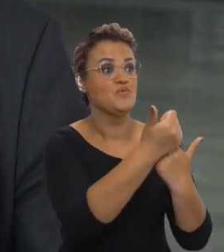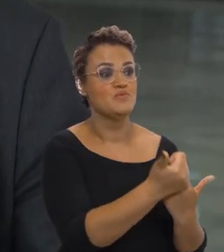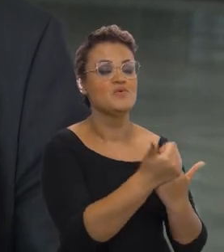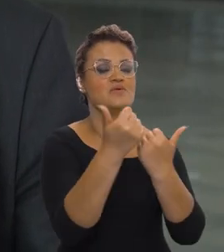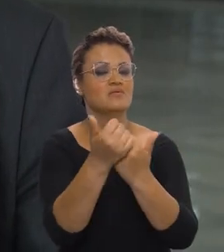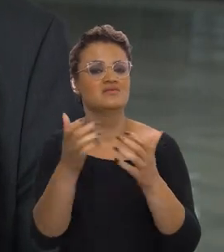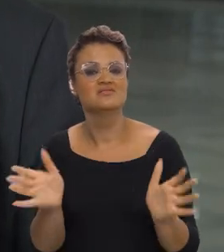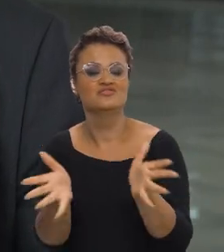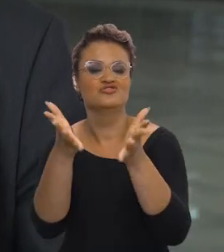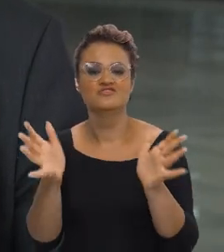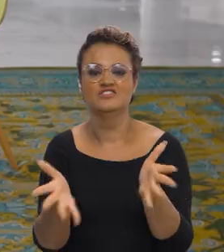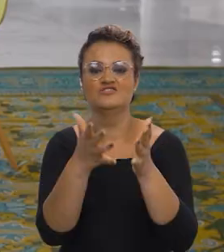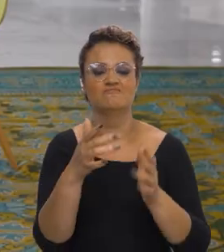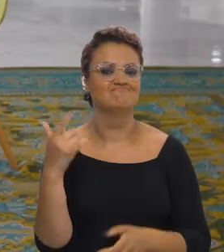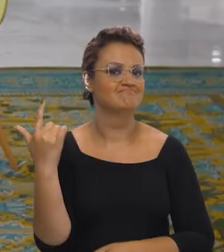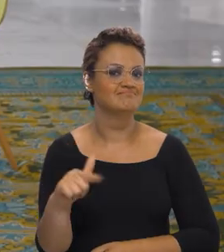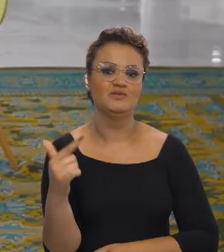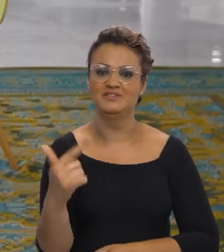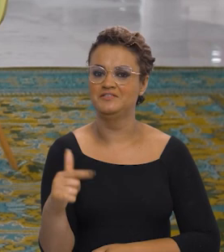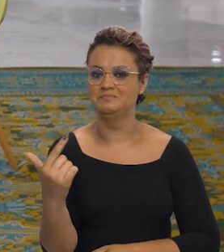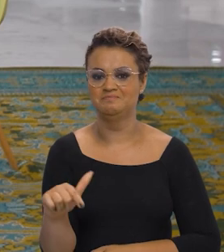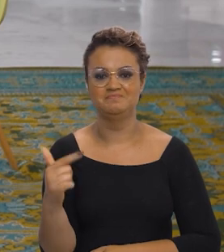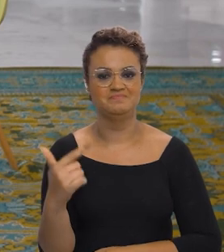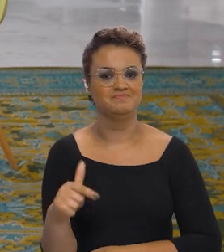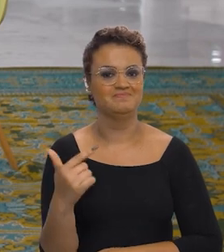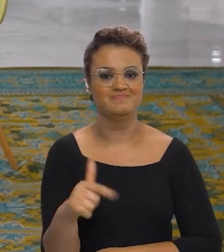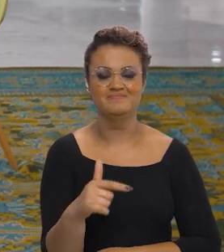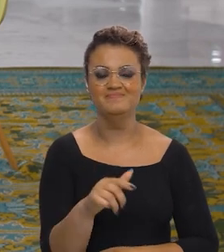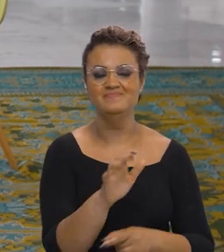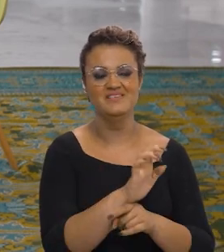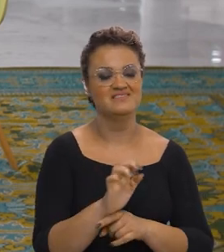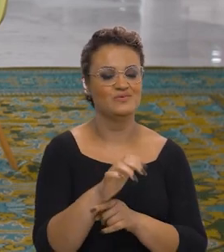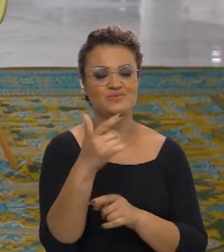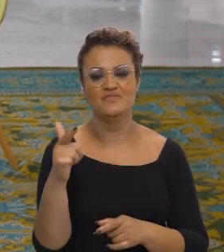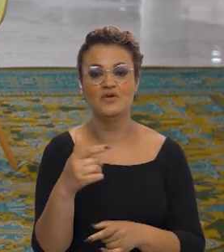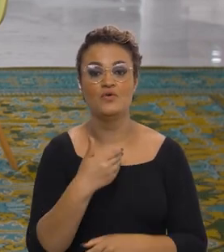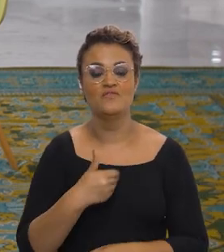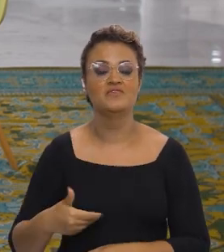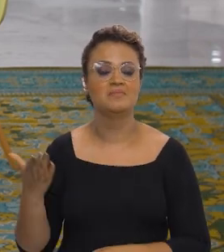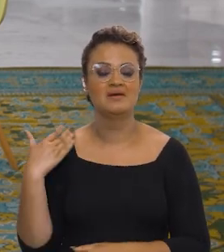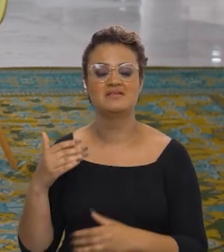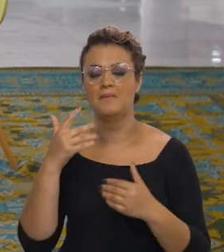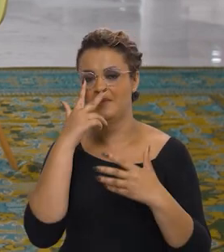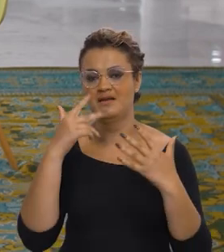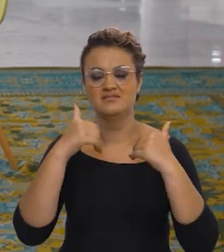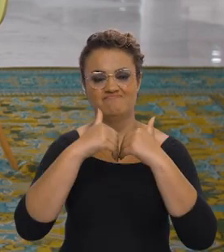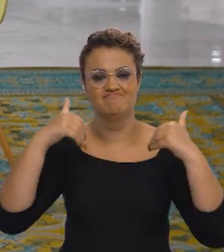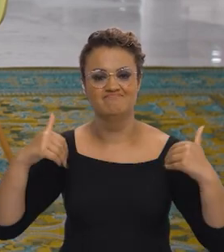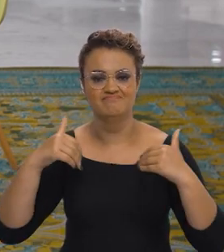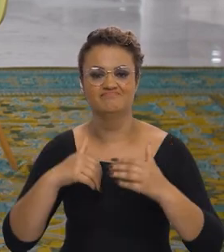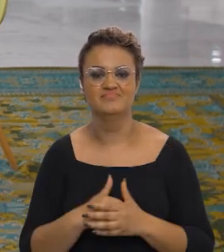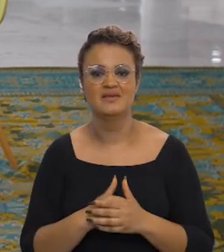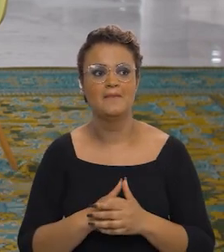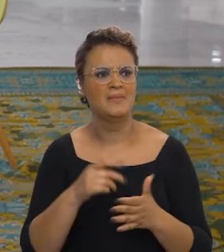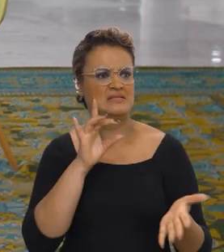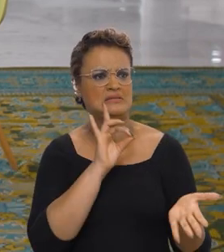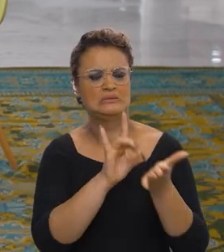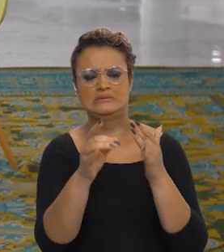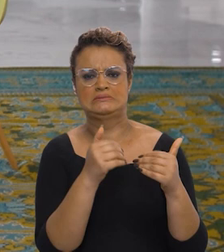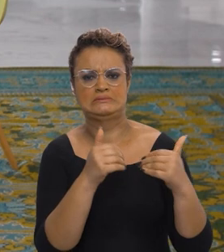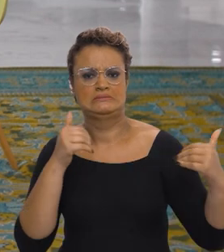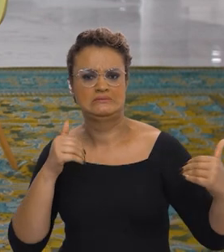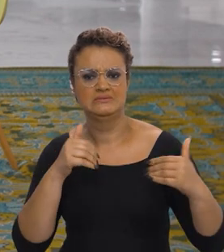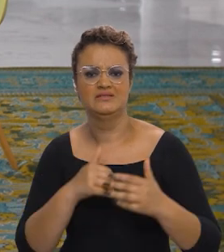apoiá-los, de incentivar os projetos nos estados, o governo anterior fez o contrário. Ele praticamente era um